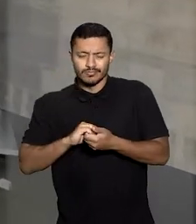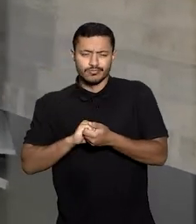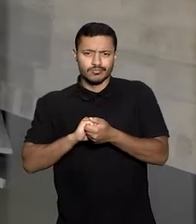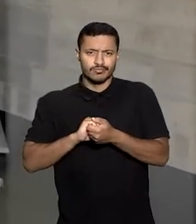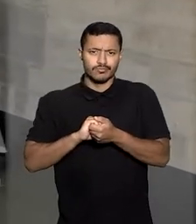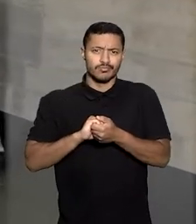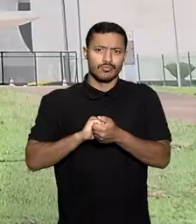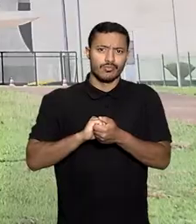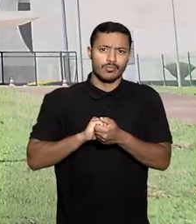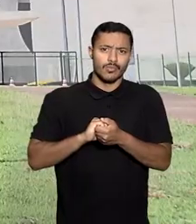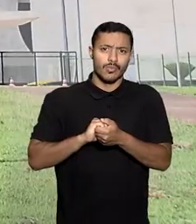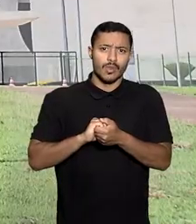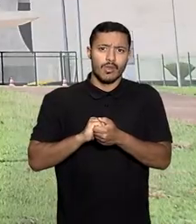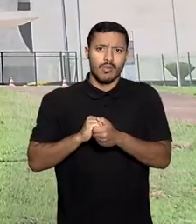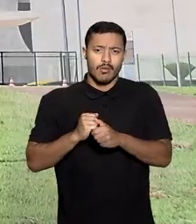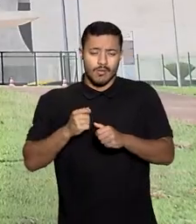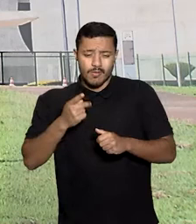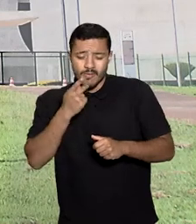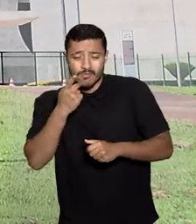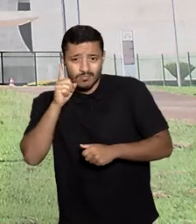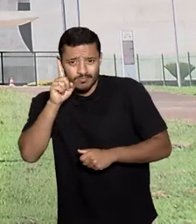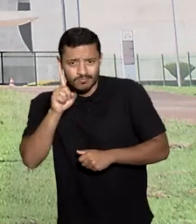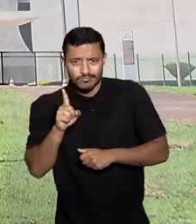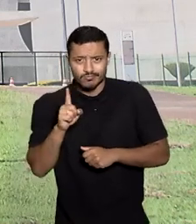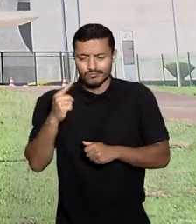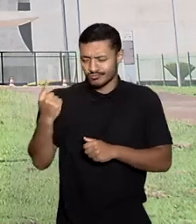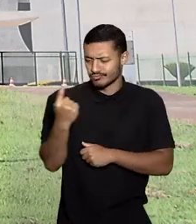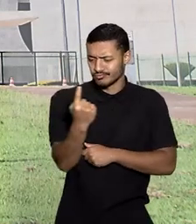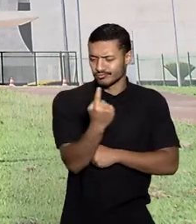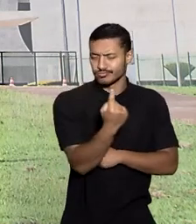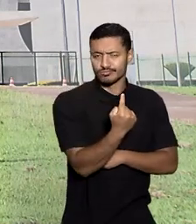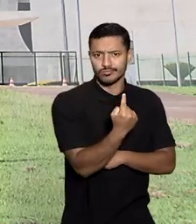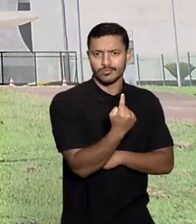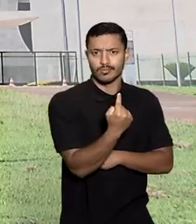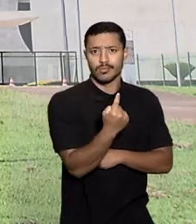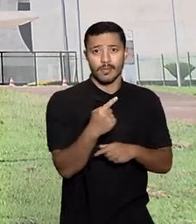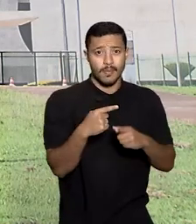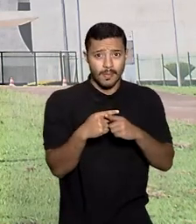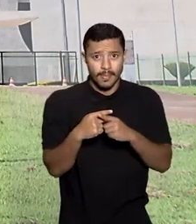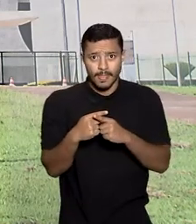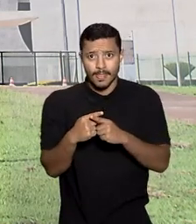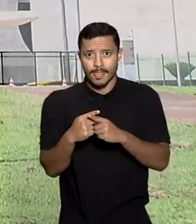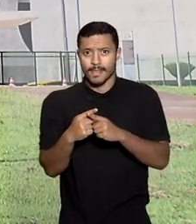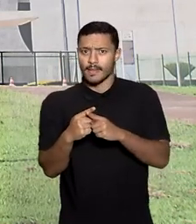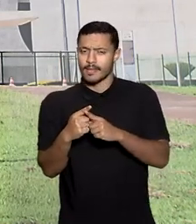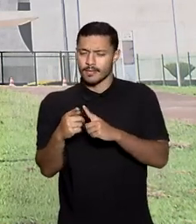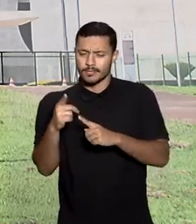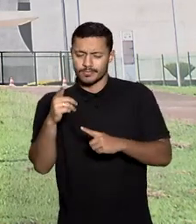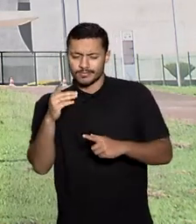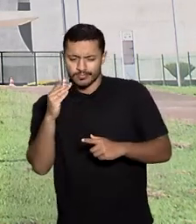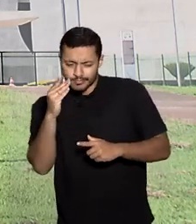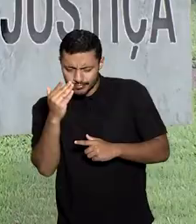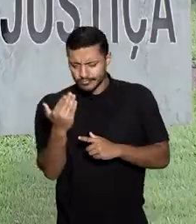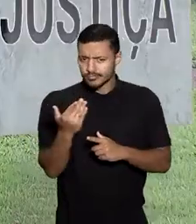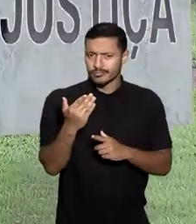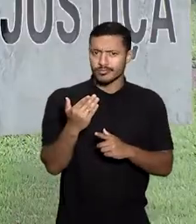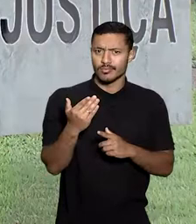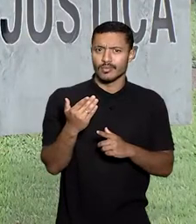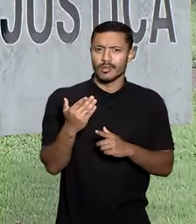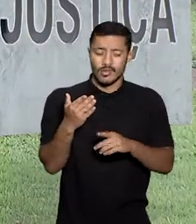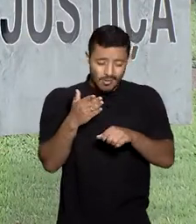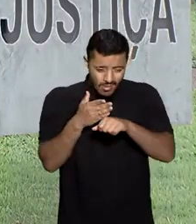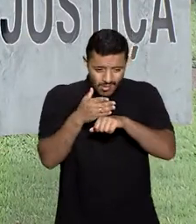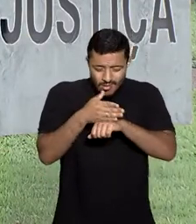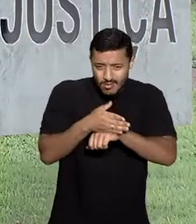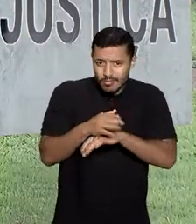sentença coletiva na tutela de direitos individuais homogêneos. Mas essa legitimidade é subsidiária, sendo